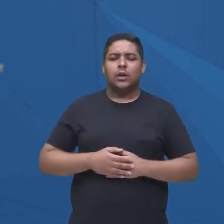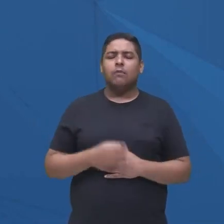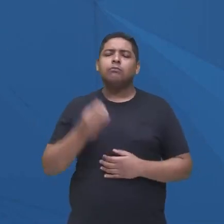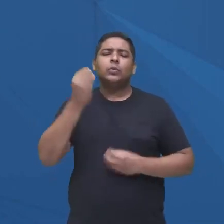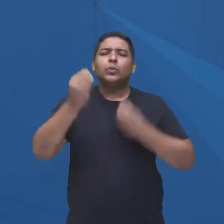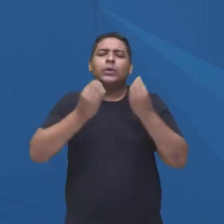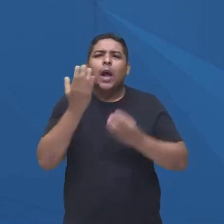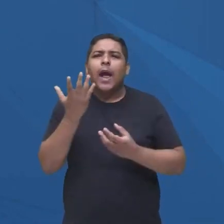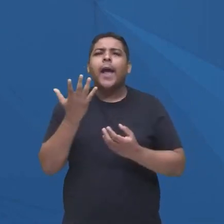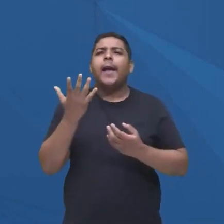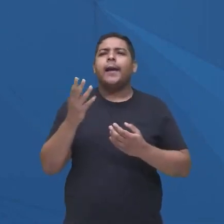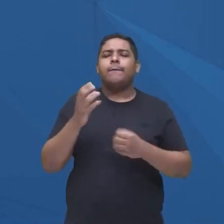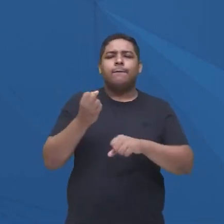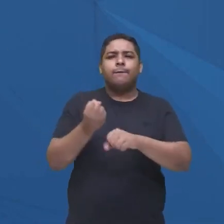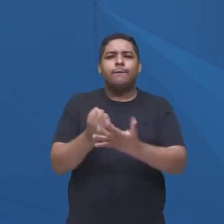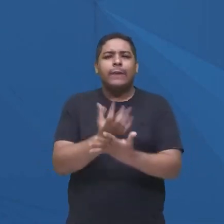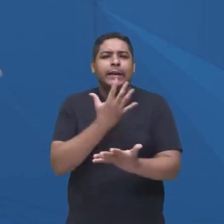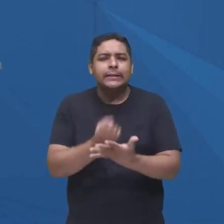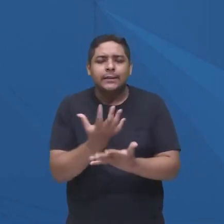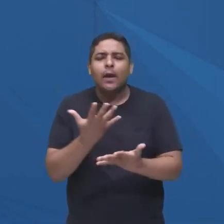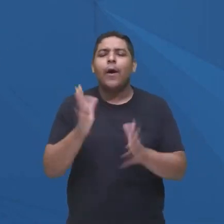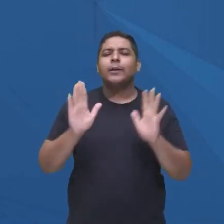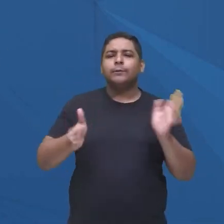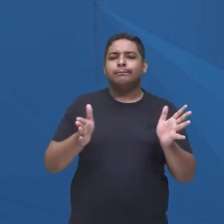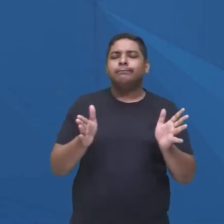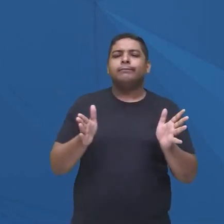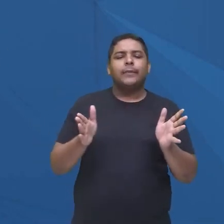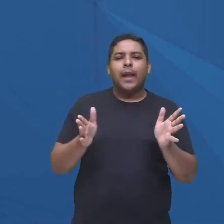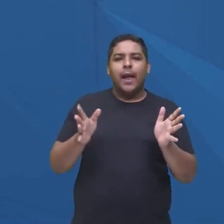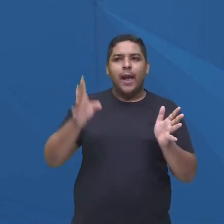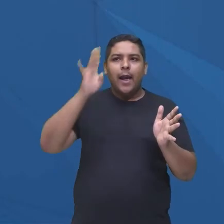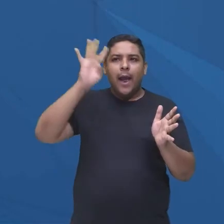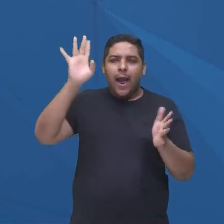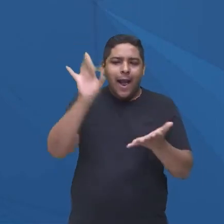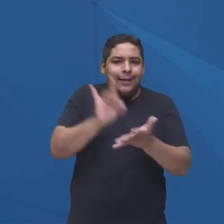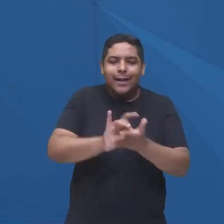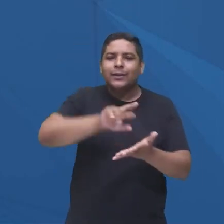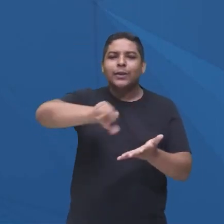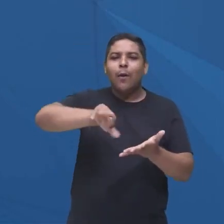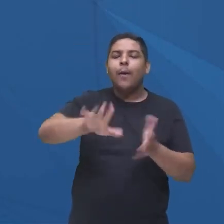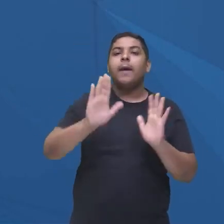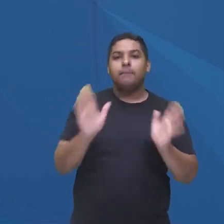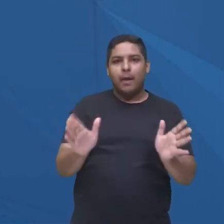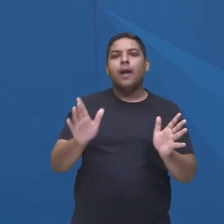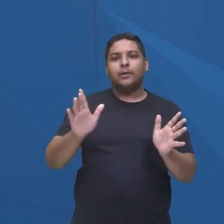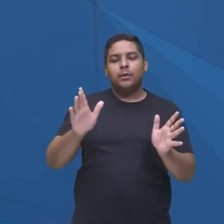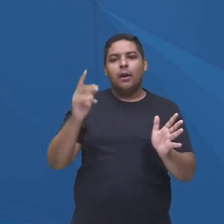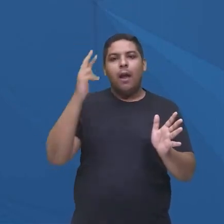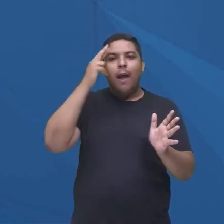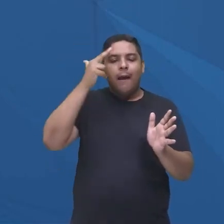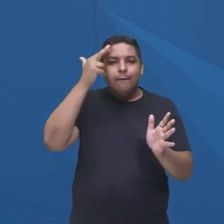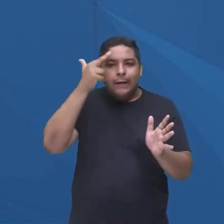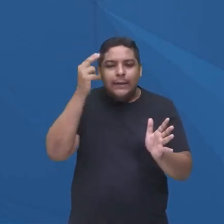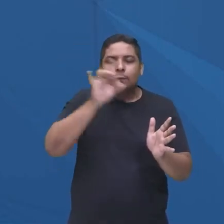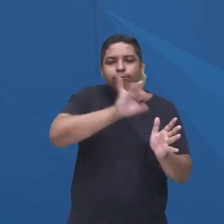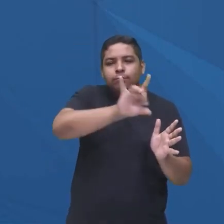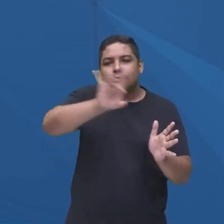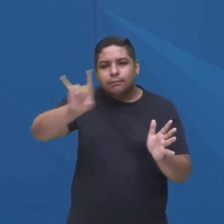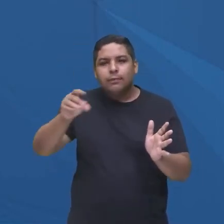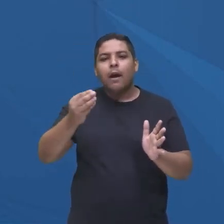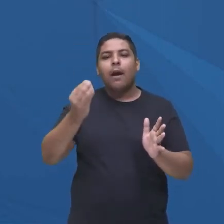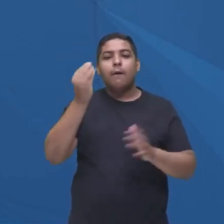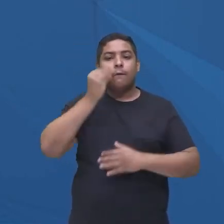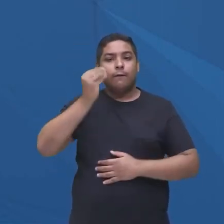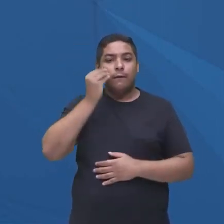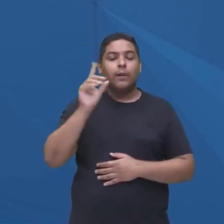assim, que às vezes parece meio surreal, mas traz para a gente pontos de reflexão que é interessante para a gente verificar no nosso dia a